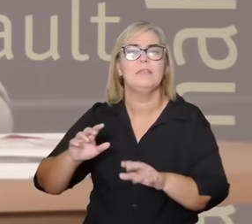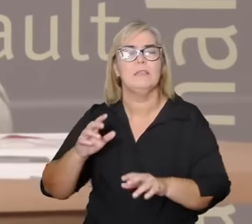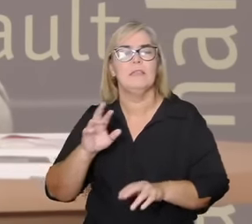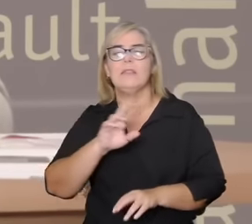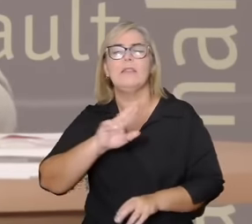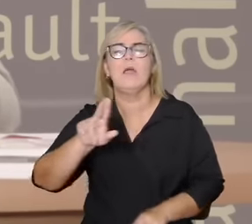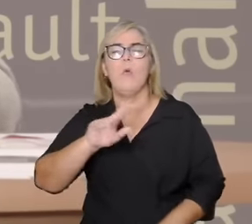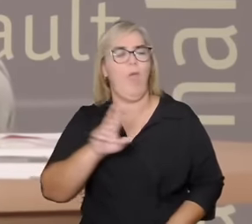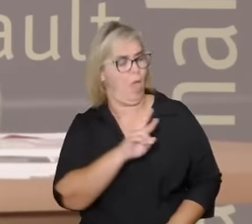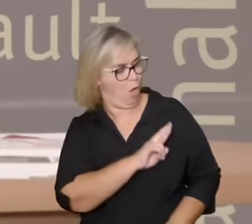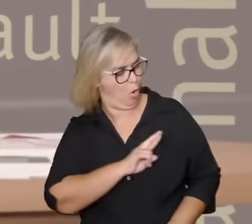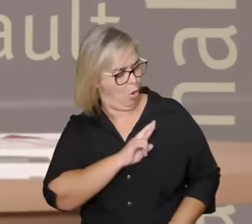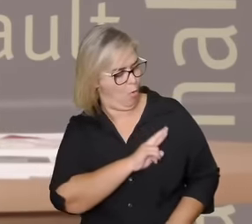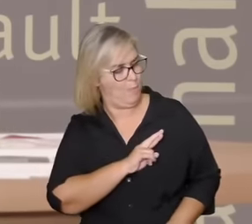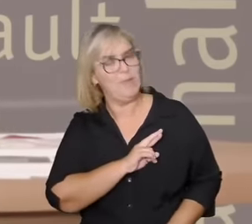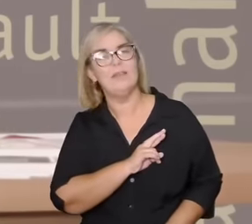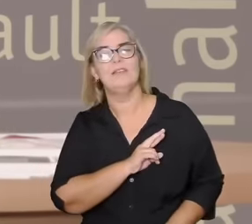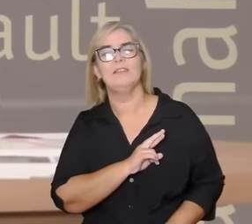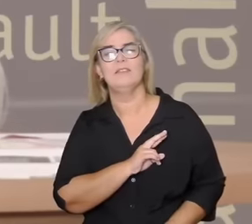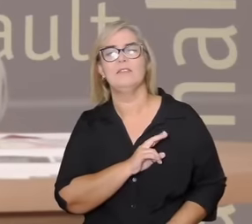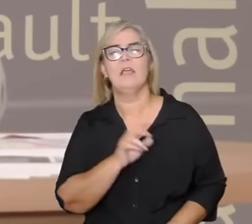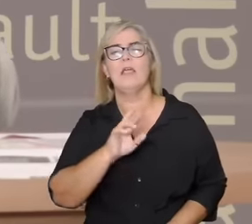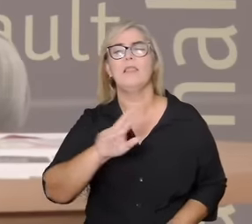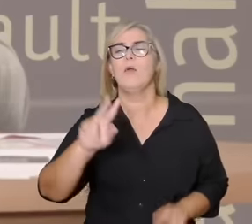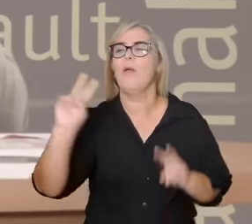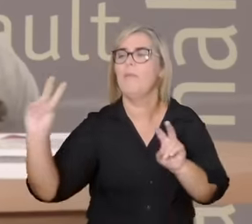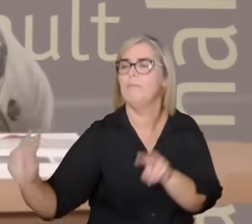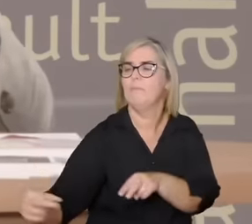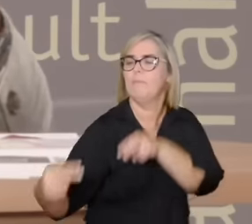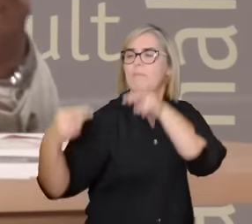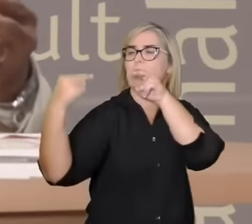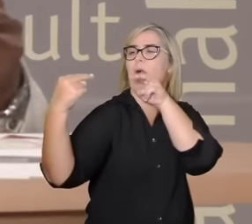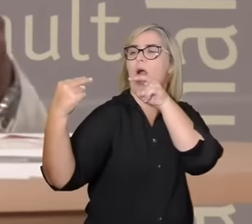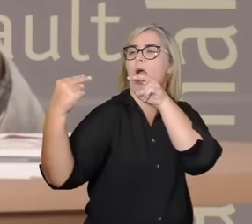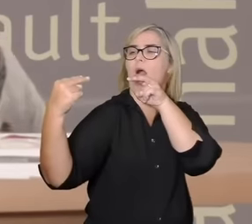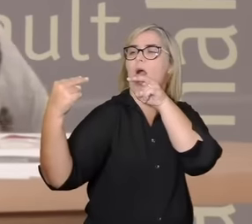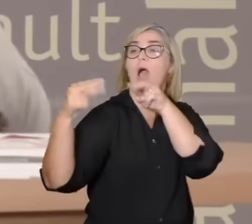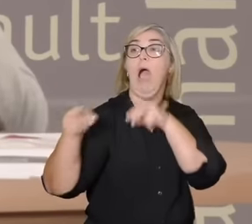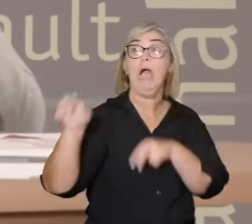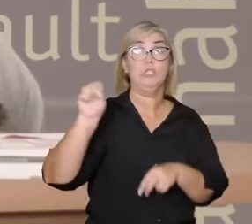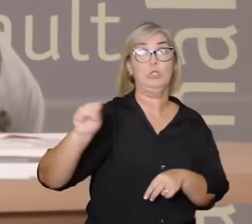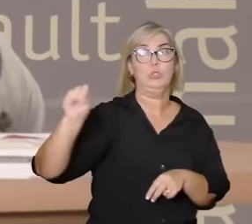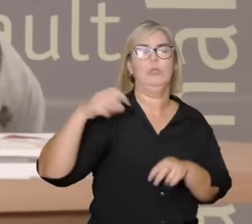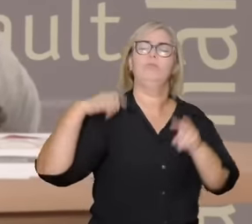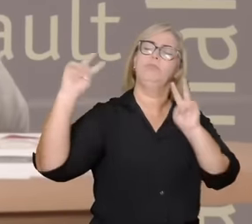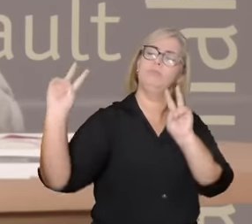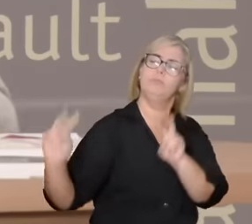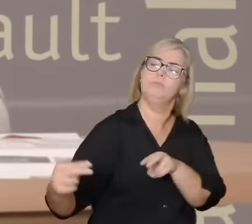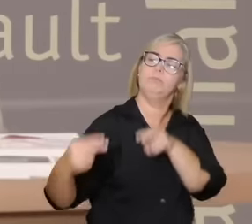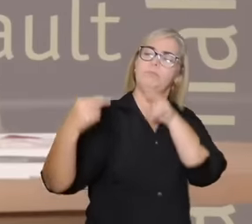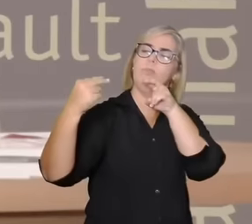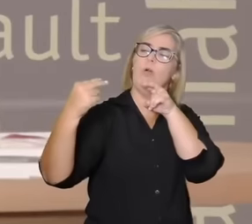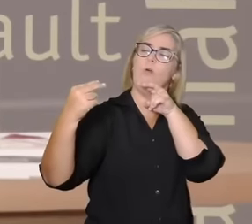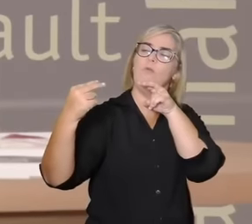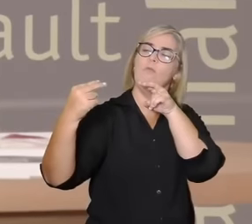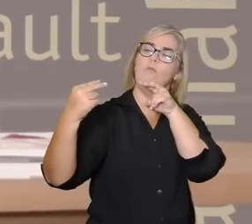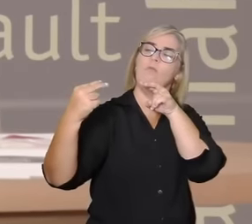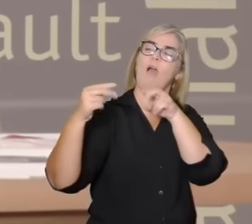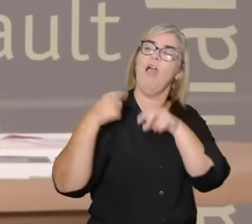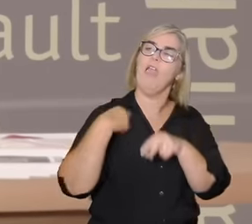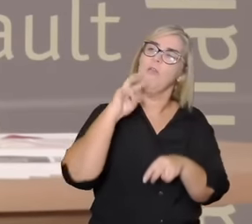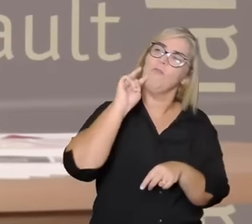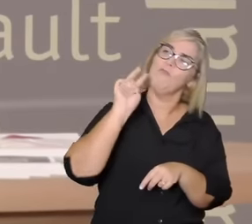que é quando a gente vai flertar com uma pessoa uma pessoa solteira ou não quer flertar a gente conta o que tem de melhor muitas vezes